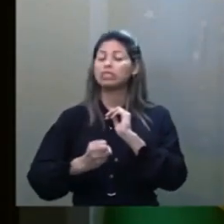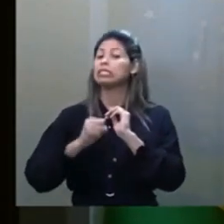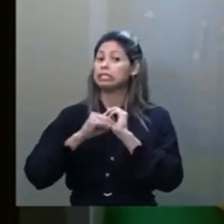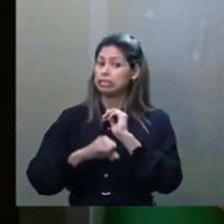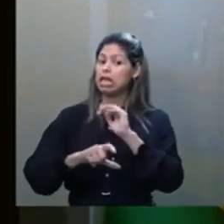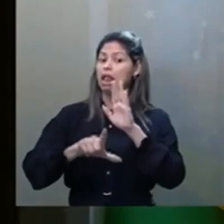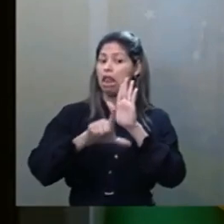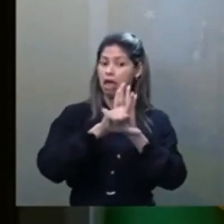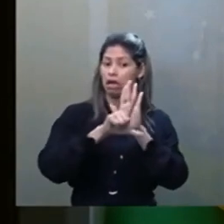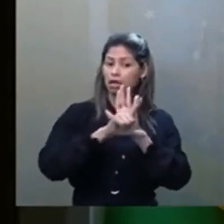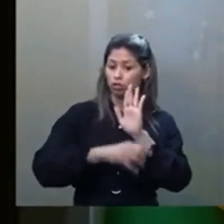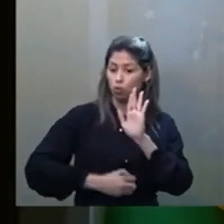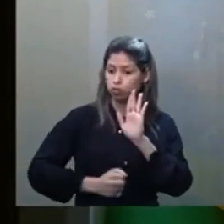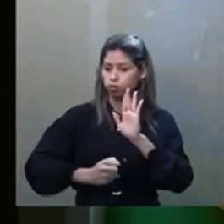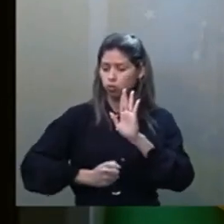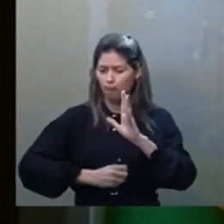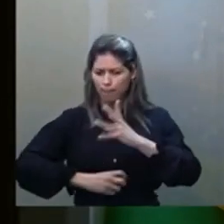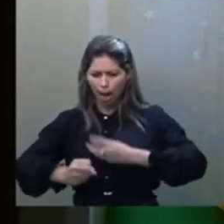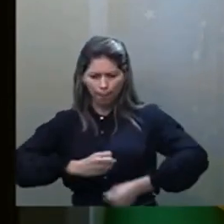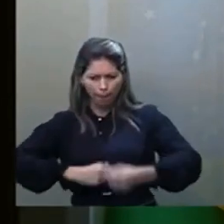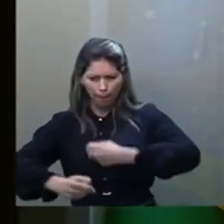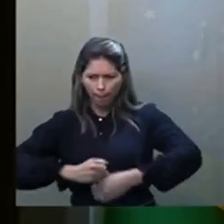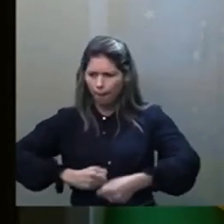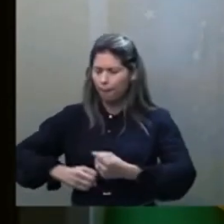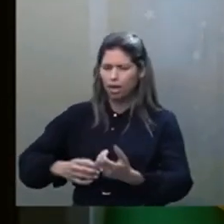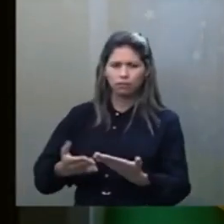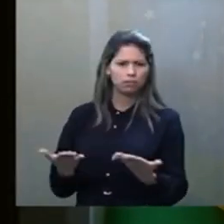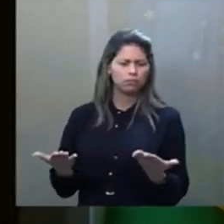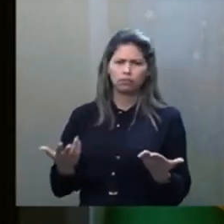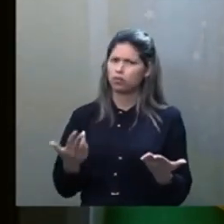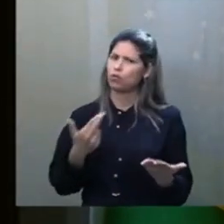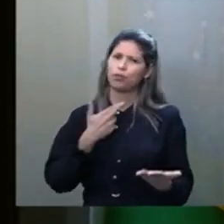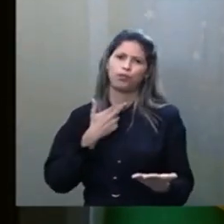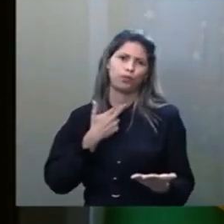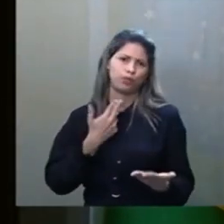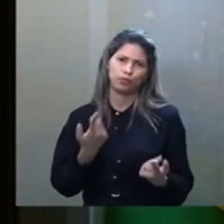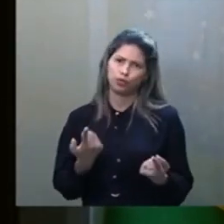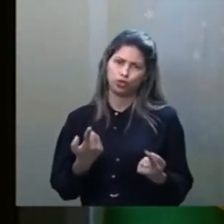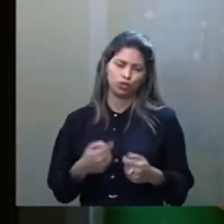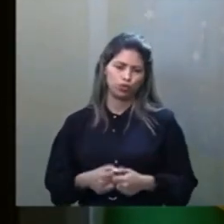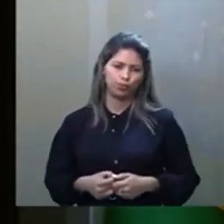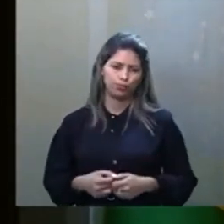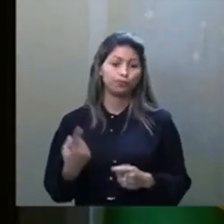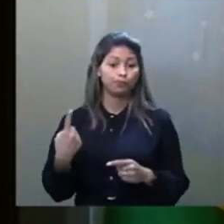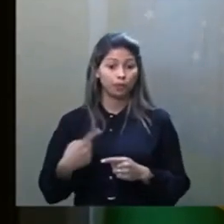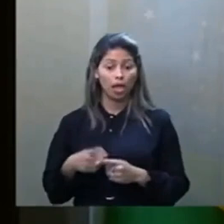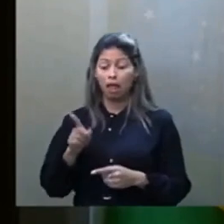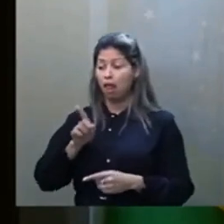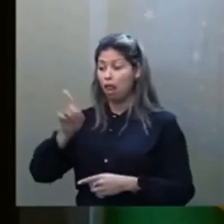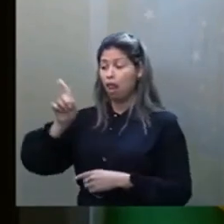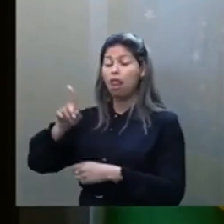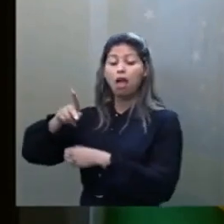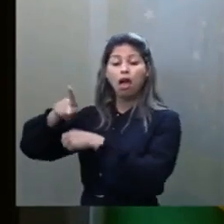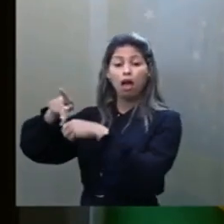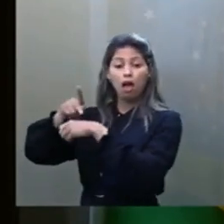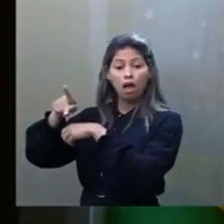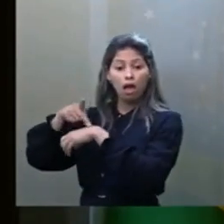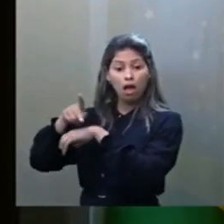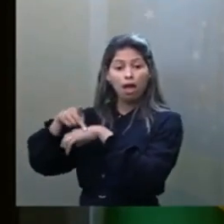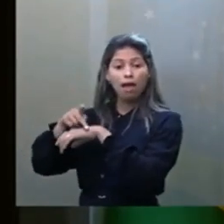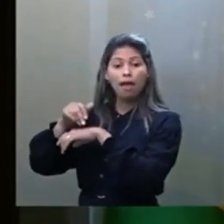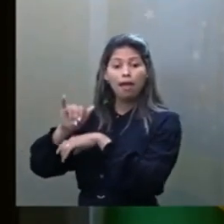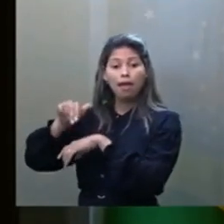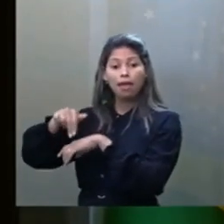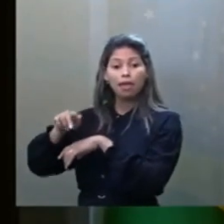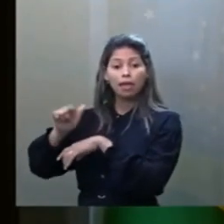que as pessoas nem se cuidam direito. Ah, não, pode tirar. Na Inglaterra, médicos desesperados, crianças com 17